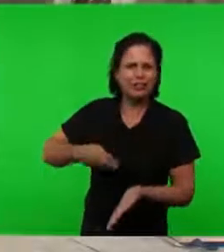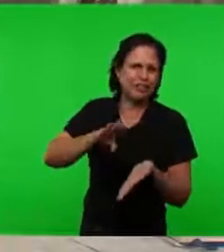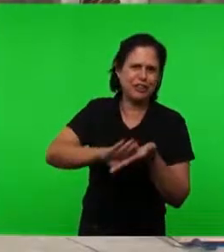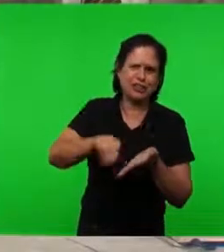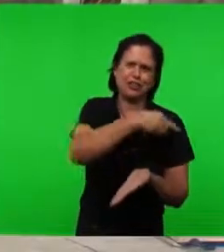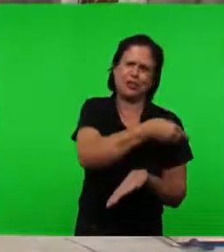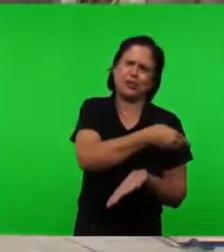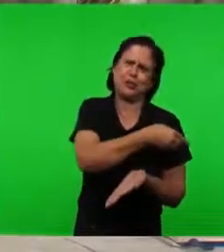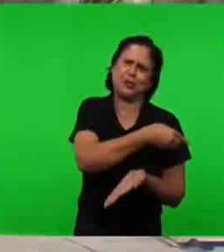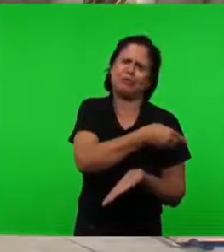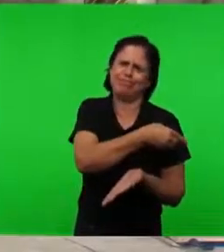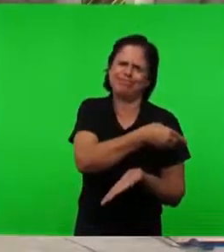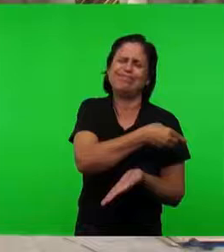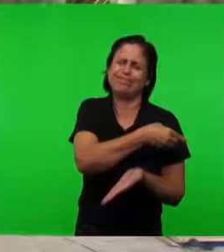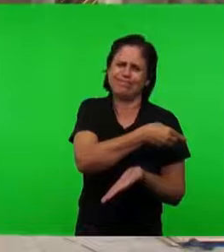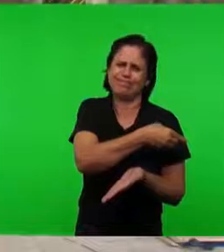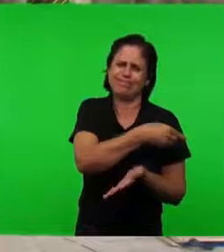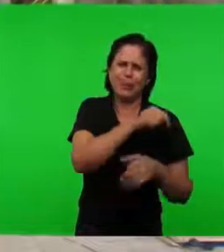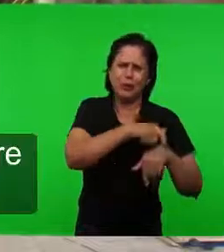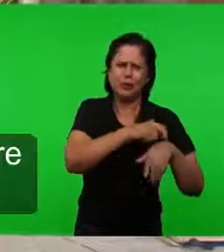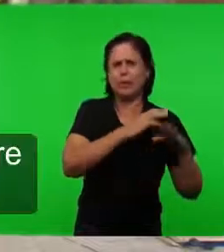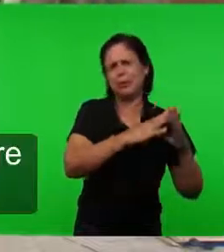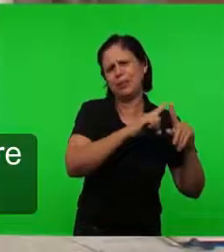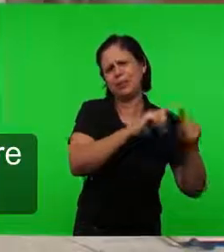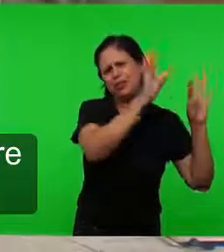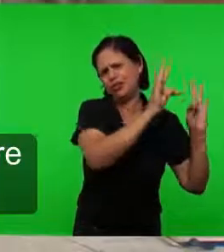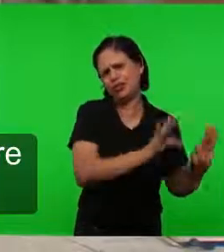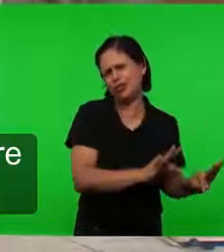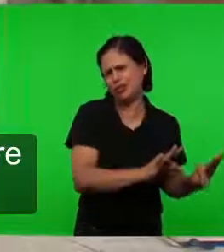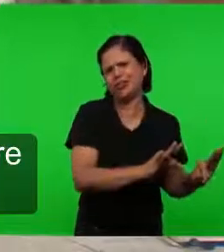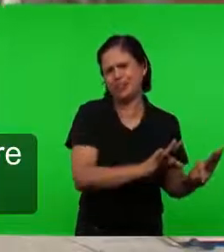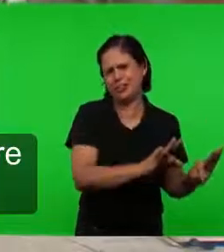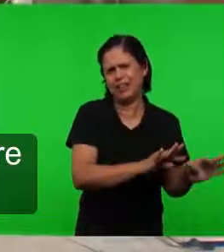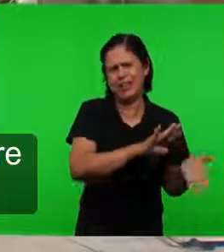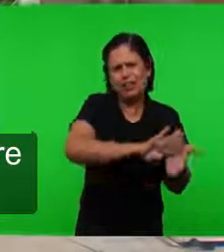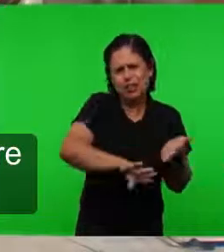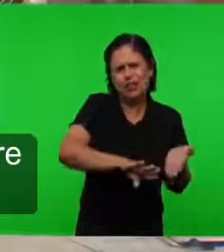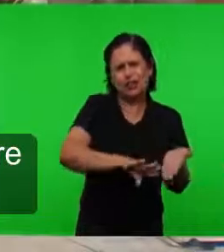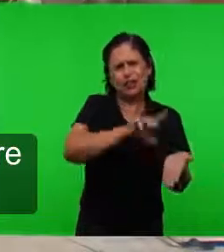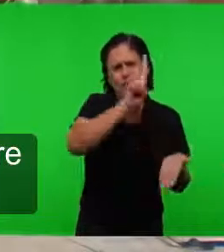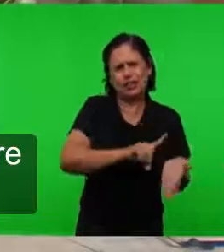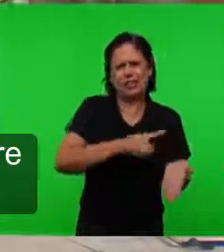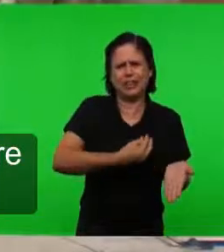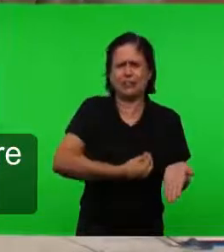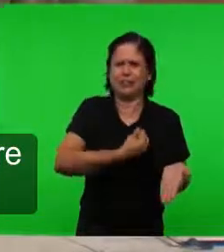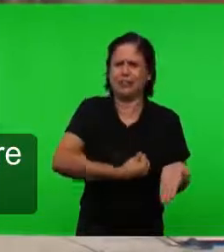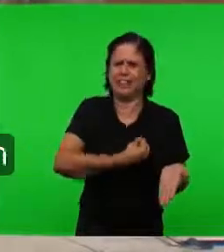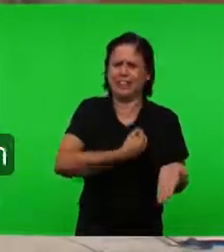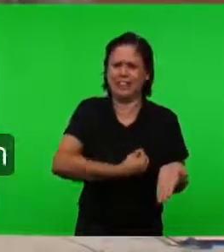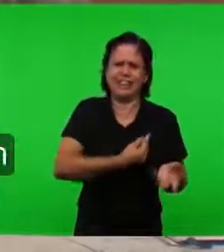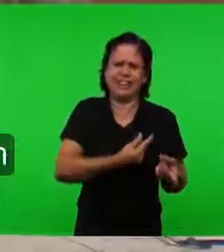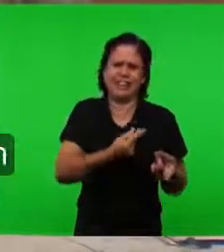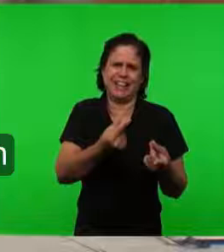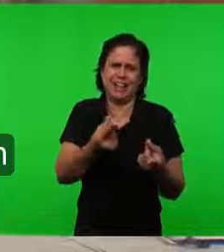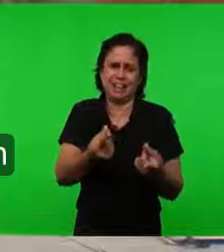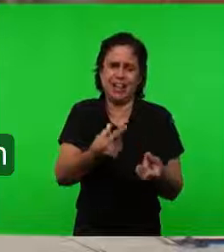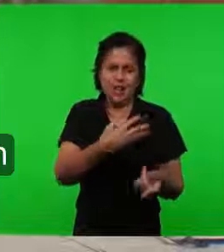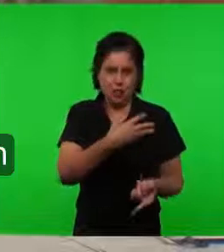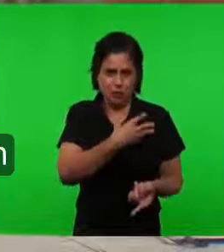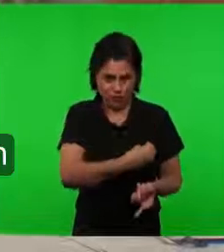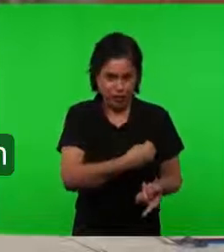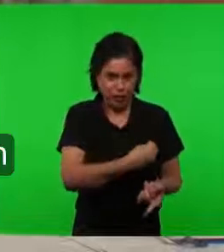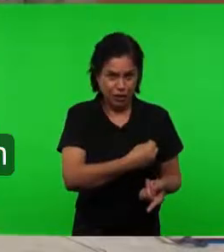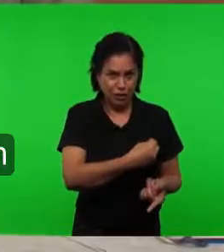igreja Devia promover No decorrer dos séculos Os filhos Deviam nascer Vivos Mas eles nascem mortos